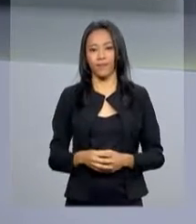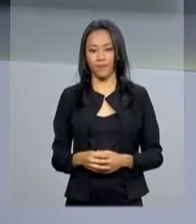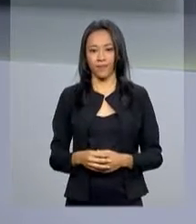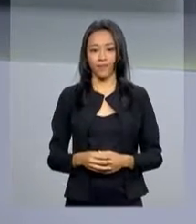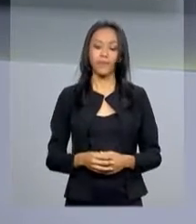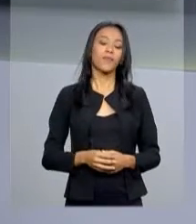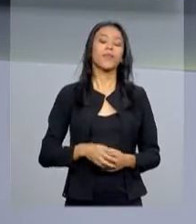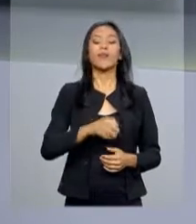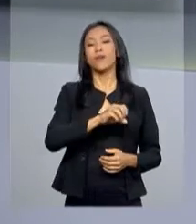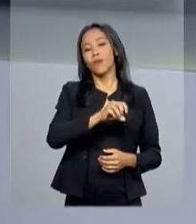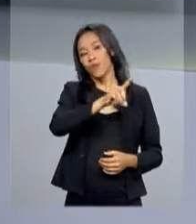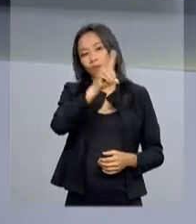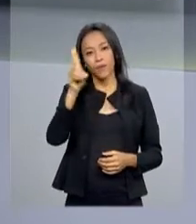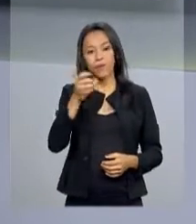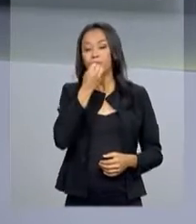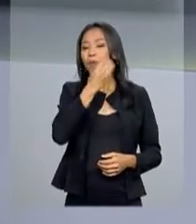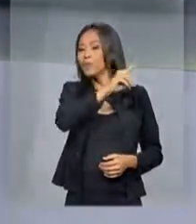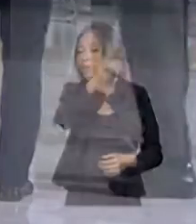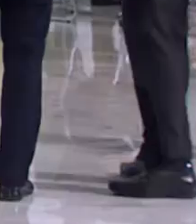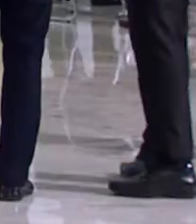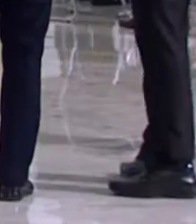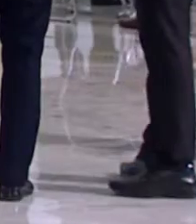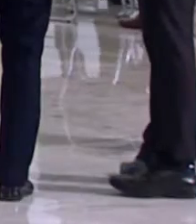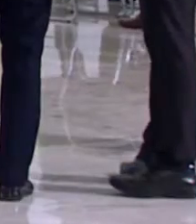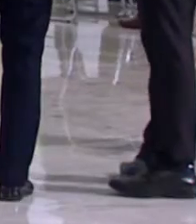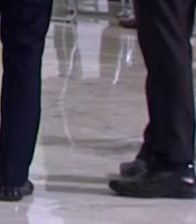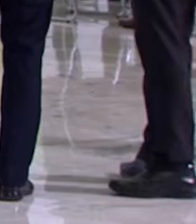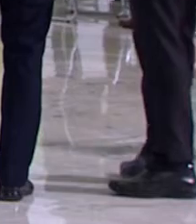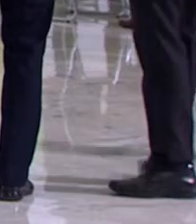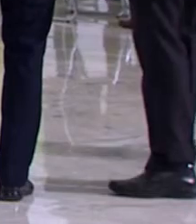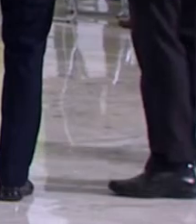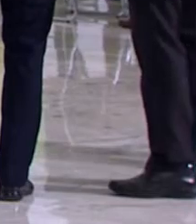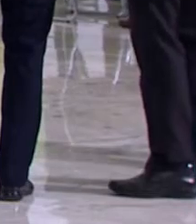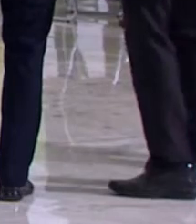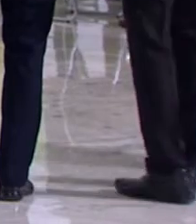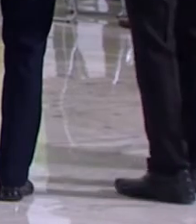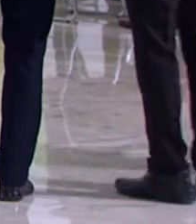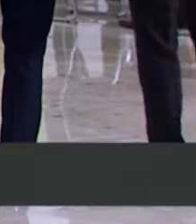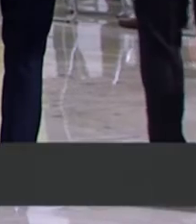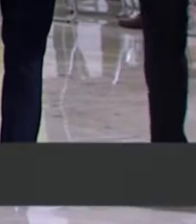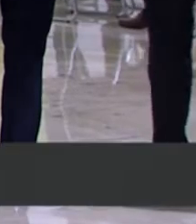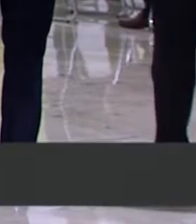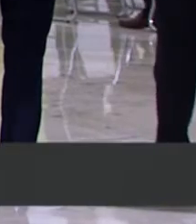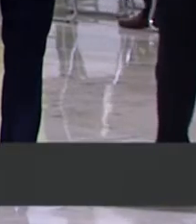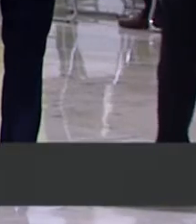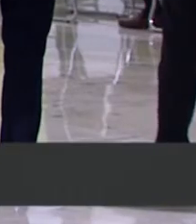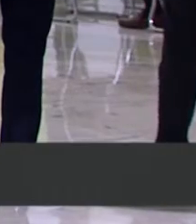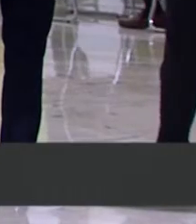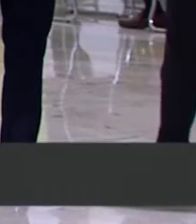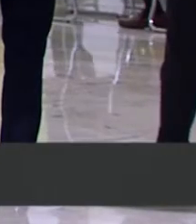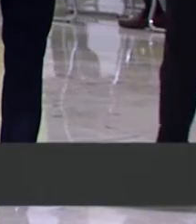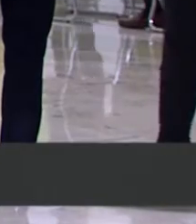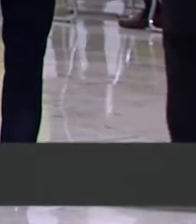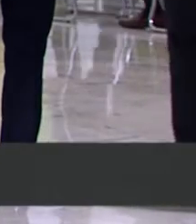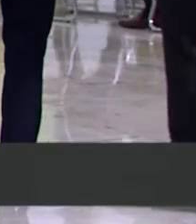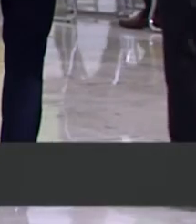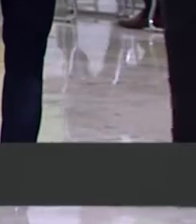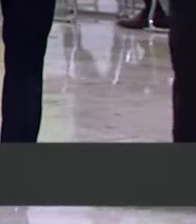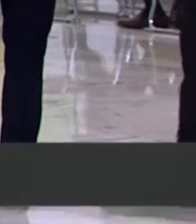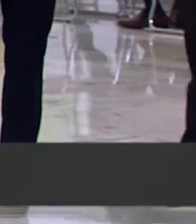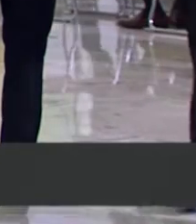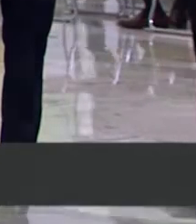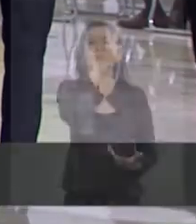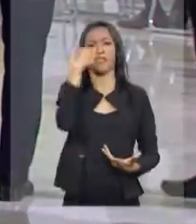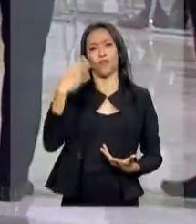Olá, Renata, bom dia. Bom dia a todos que nos acompanham aqui na TV NBR. Durante a cerimônia de comemoração do Dia Nacional do Voluntariado,